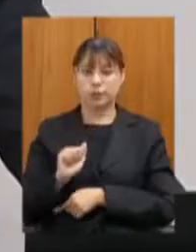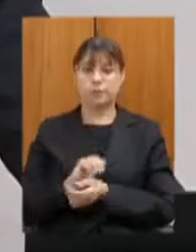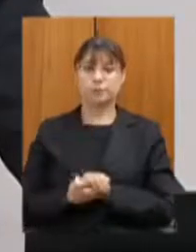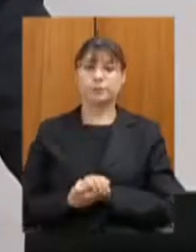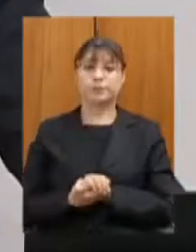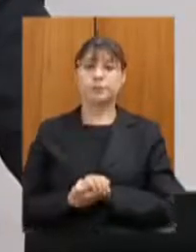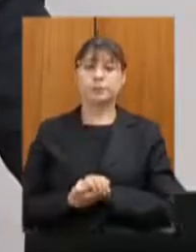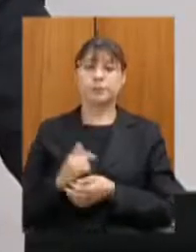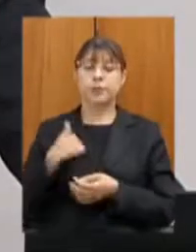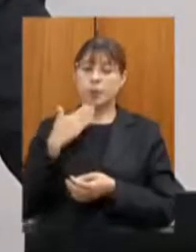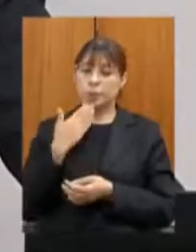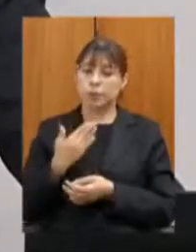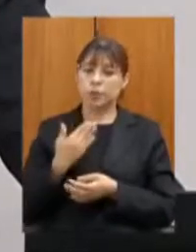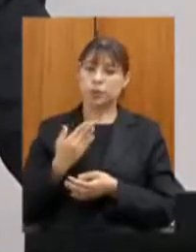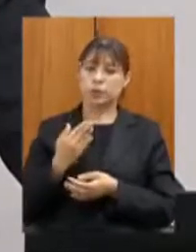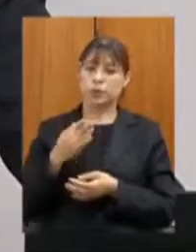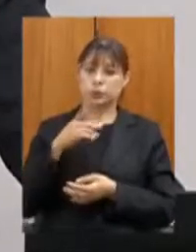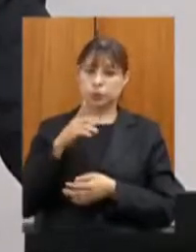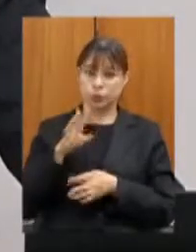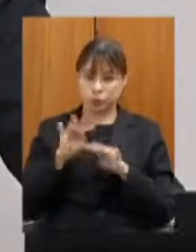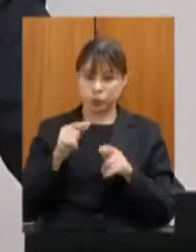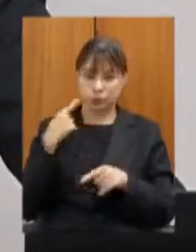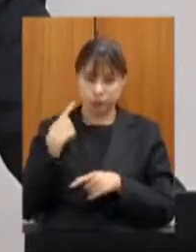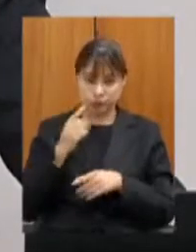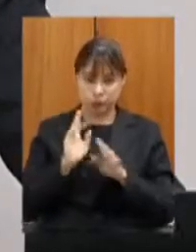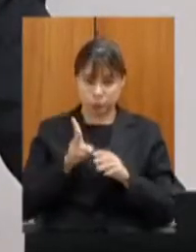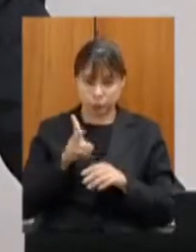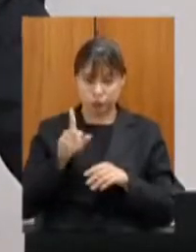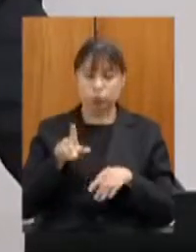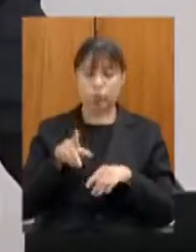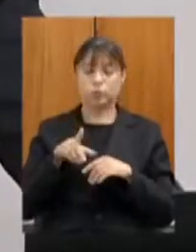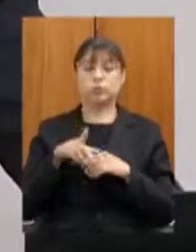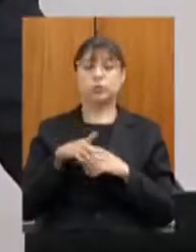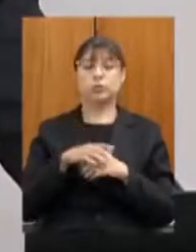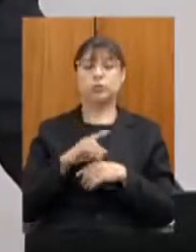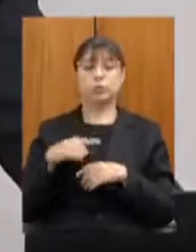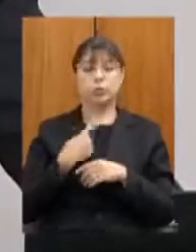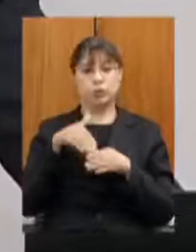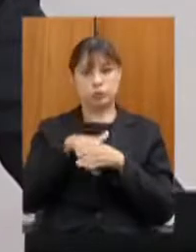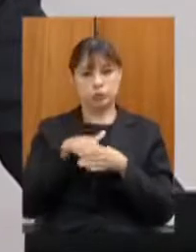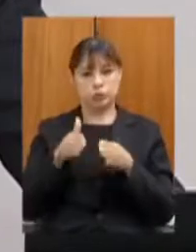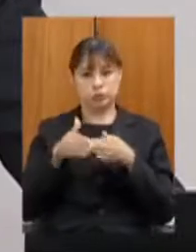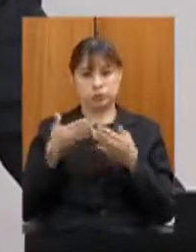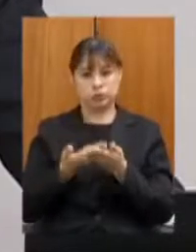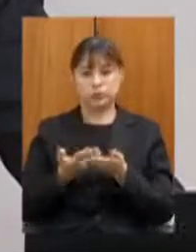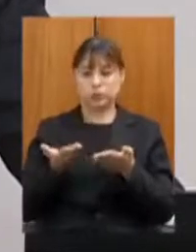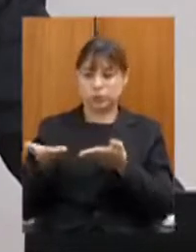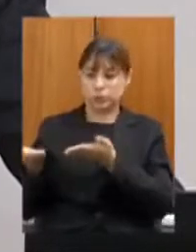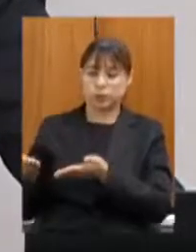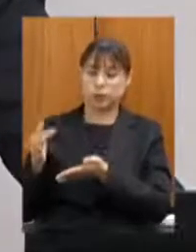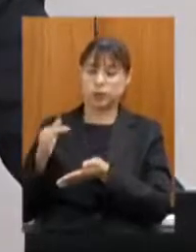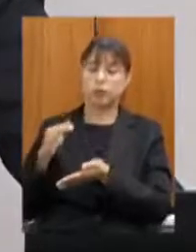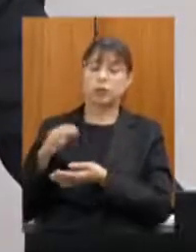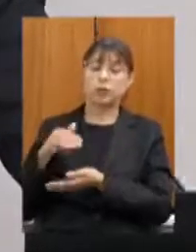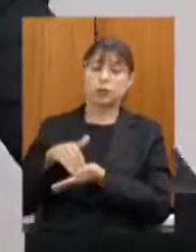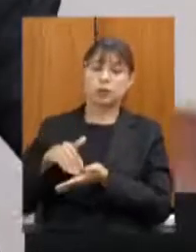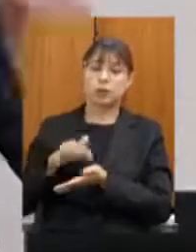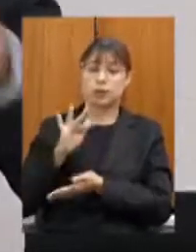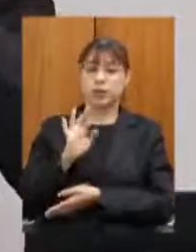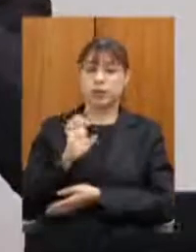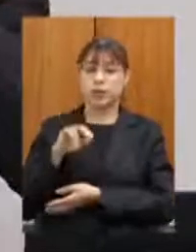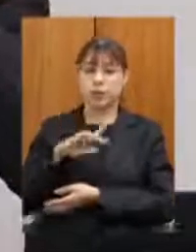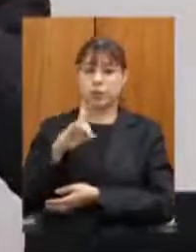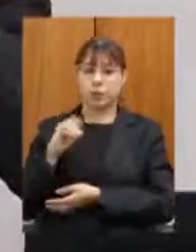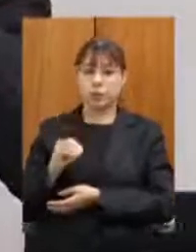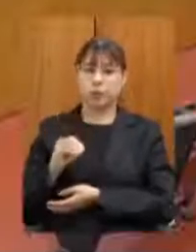então eu peço que todos permaneçam nessa sala para votarmos os requerimentos tem a palavra o secretário Fernando Marcato para suas